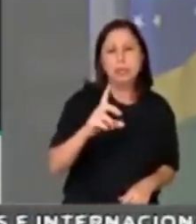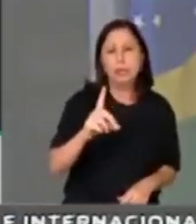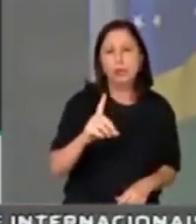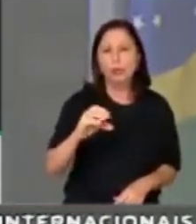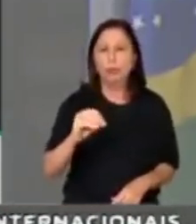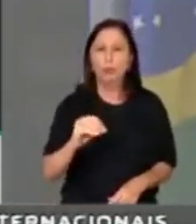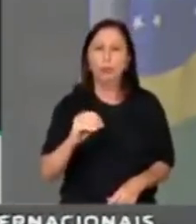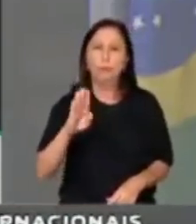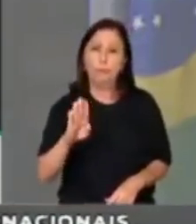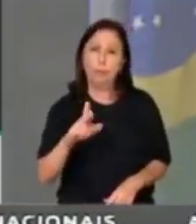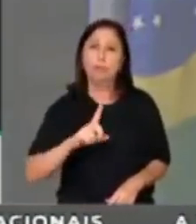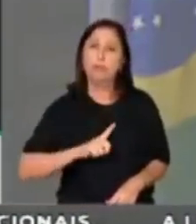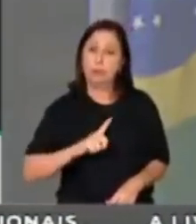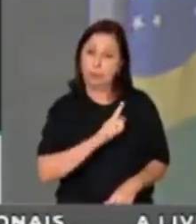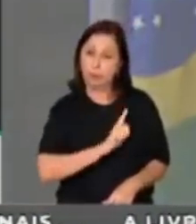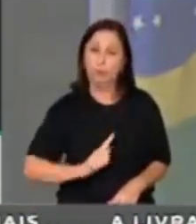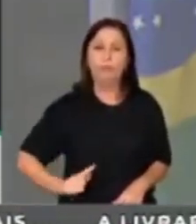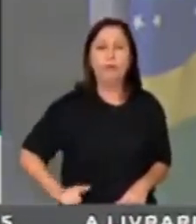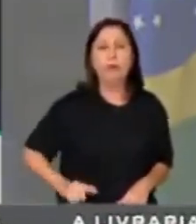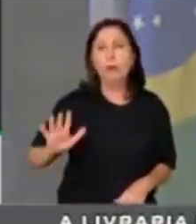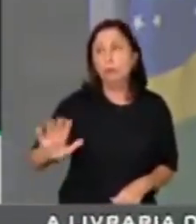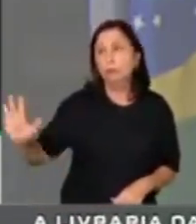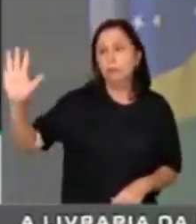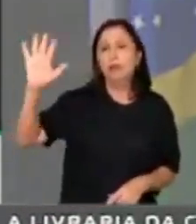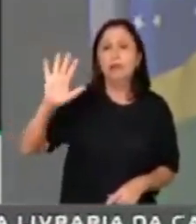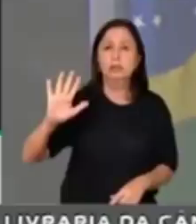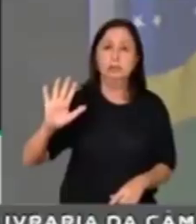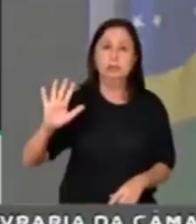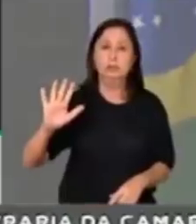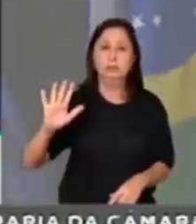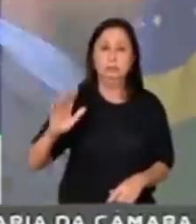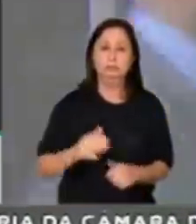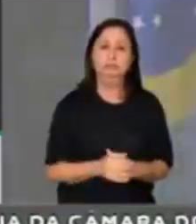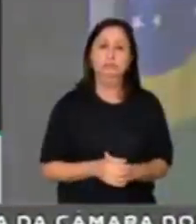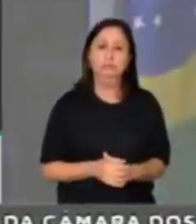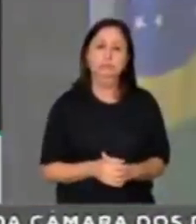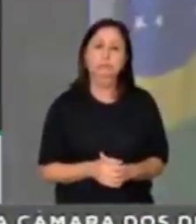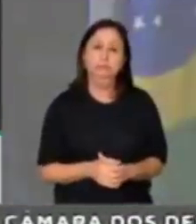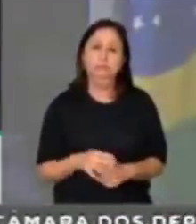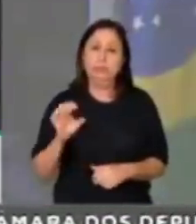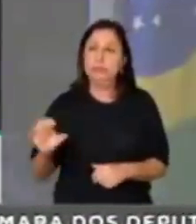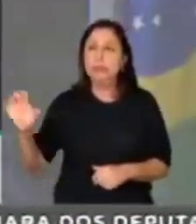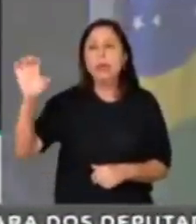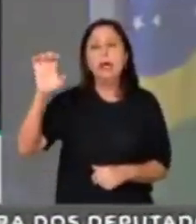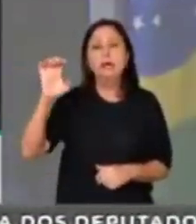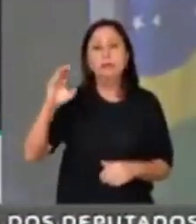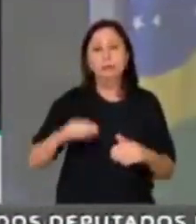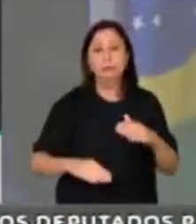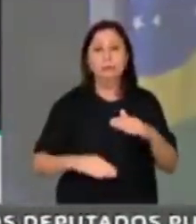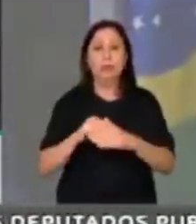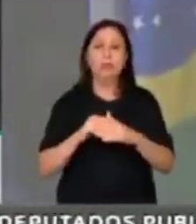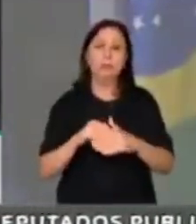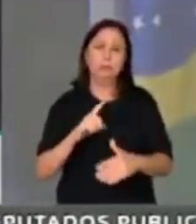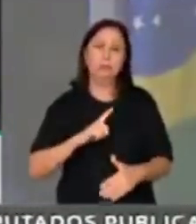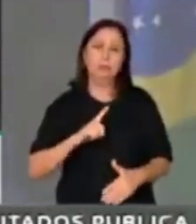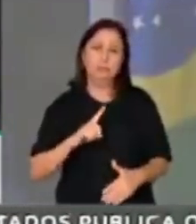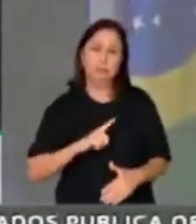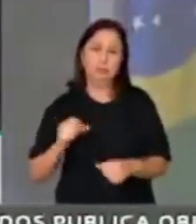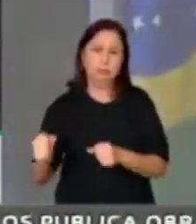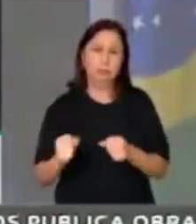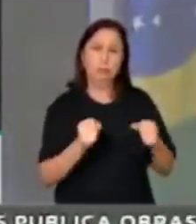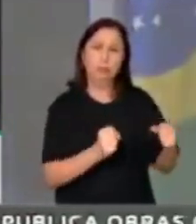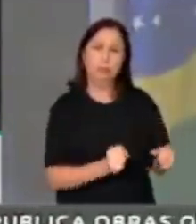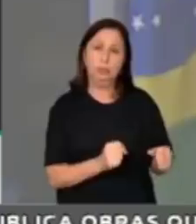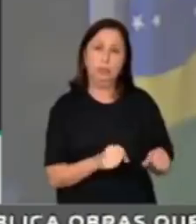governadores, que exercem o cargo máximo do poder executivo de diversos estados e que seus